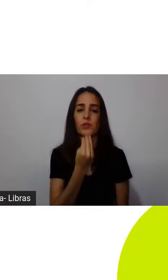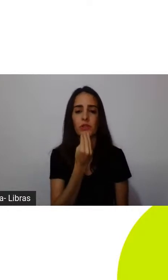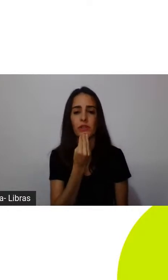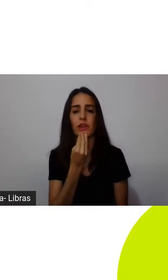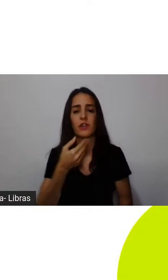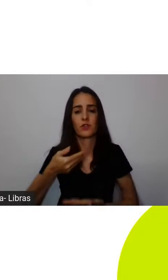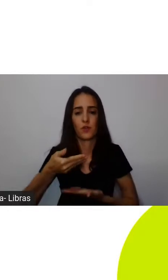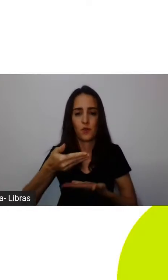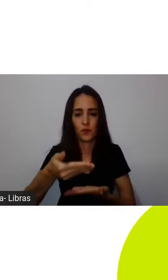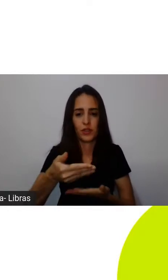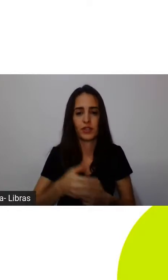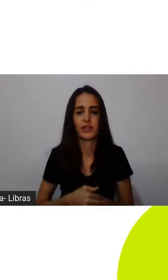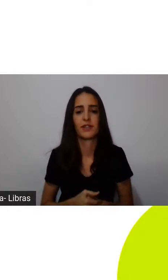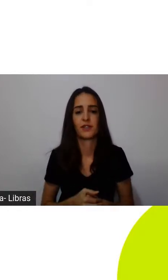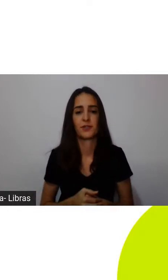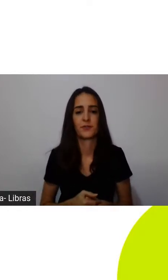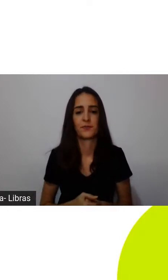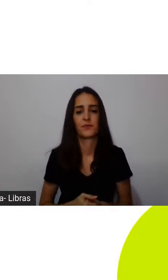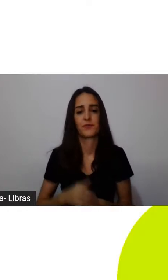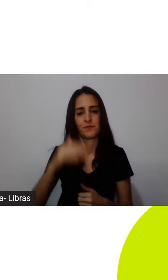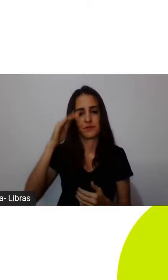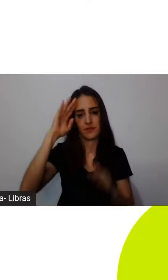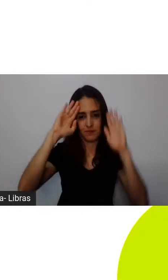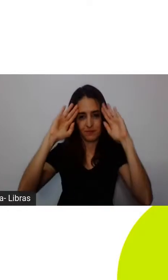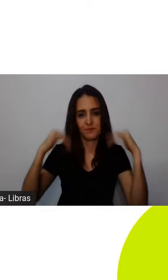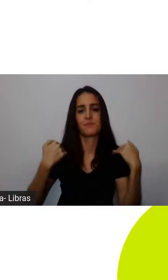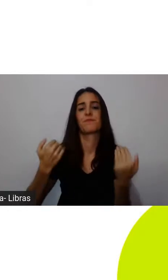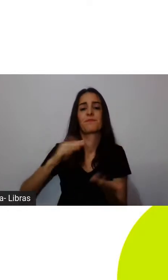início, Eliana, pela tradução.